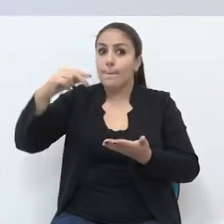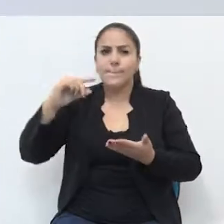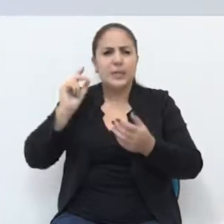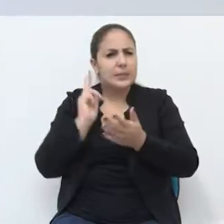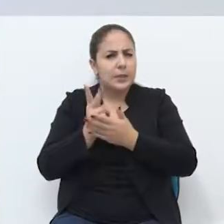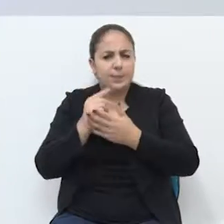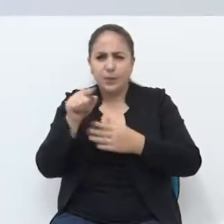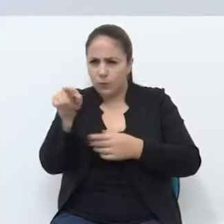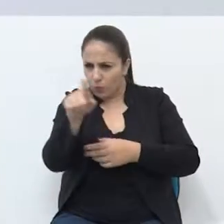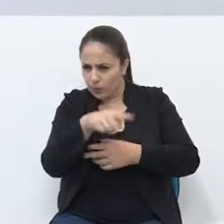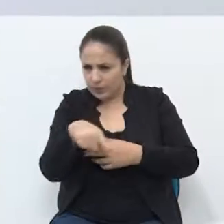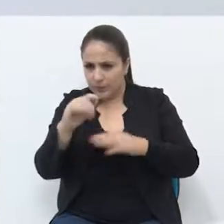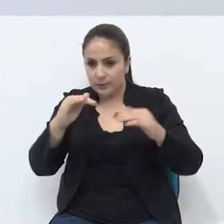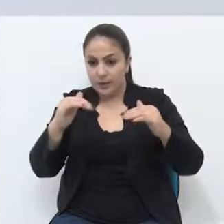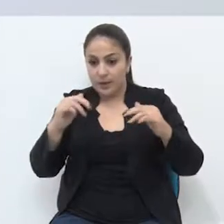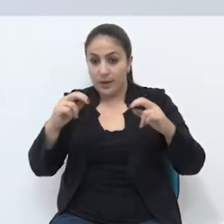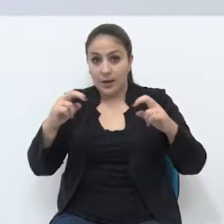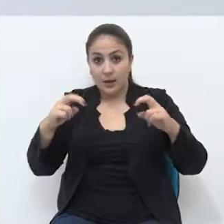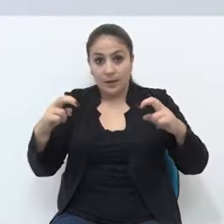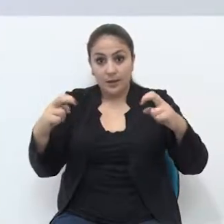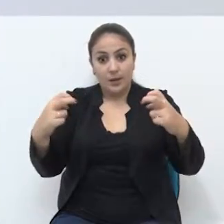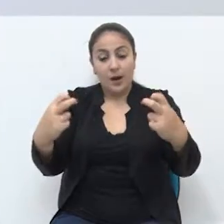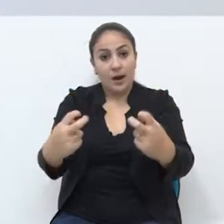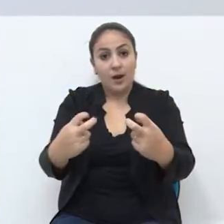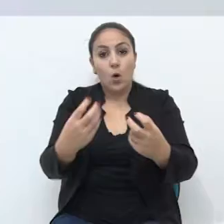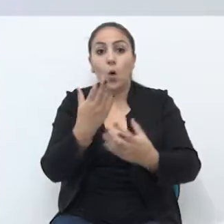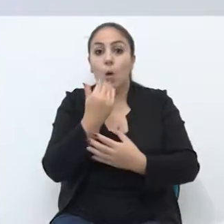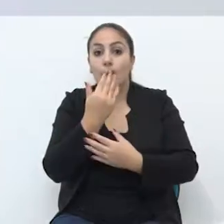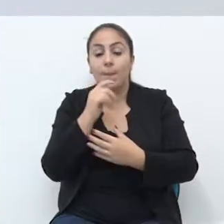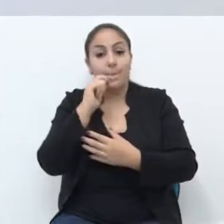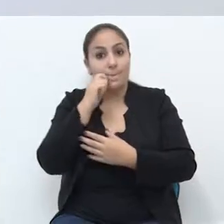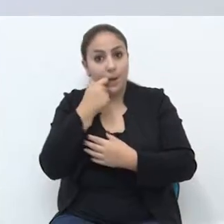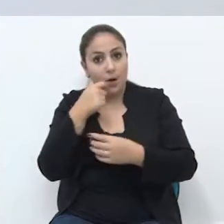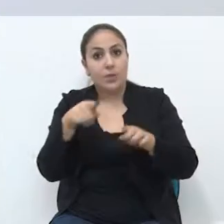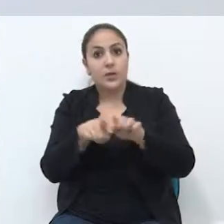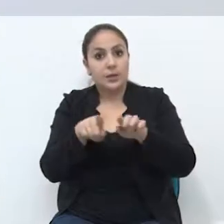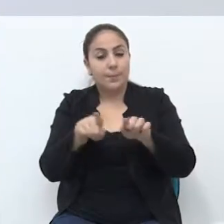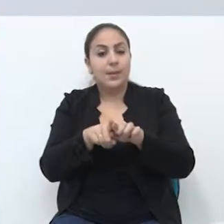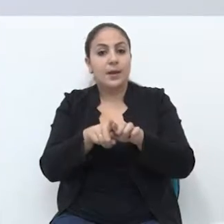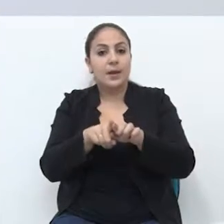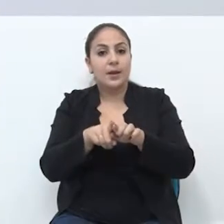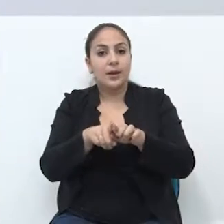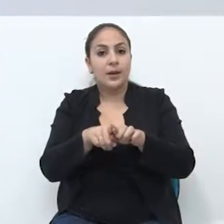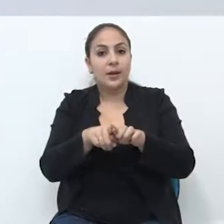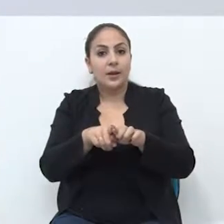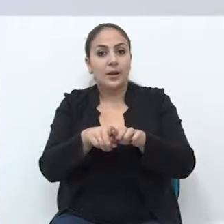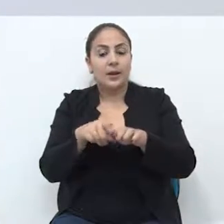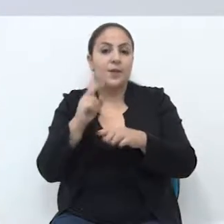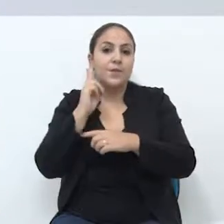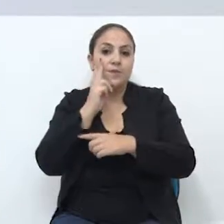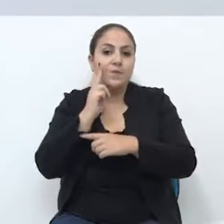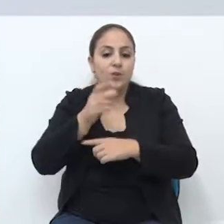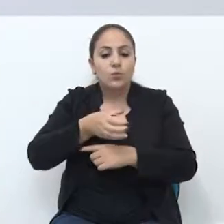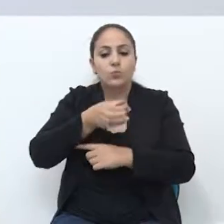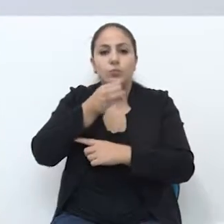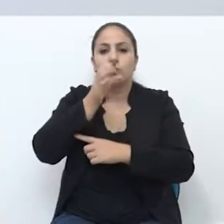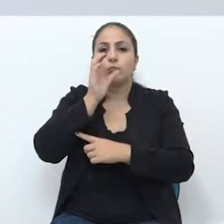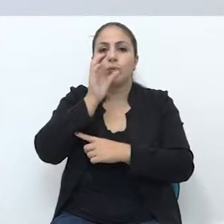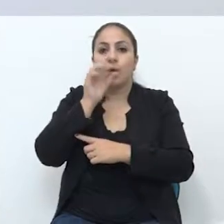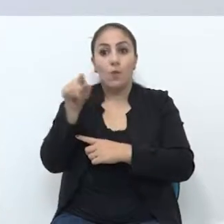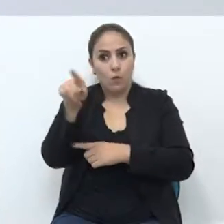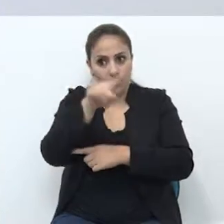reunirem e partilharem do pão e do vinho, vocês estão fazendo a memória da minha vida e do meu projeto.